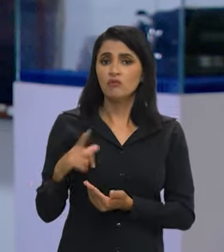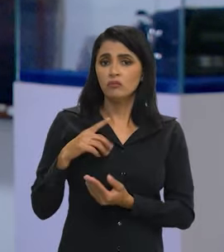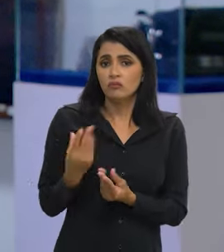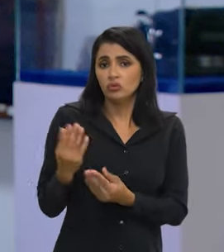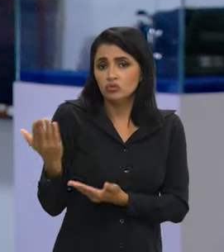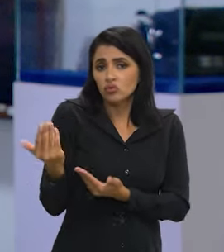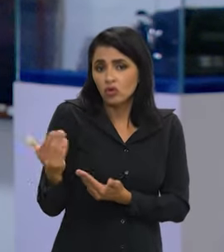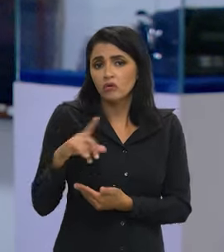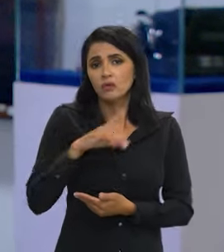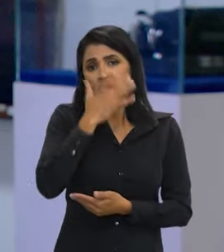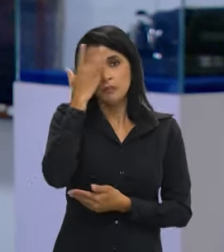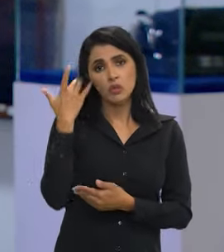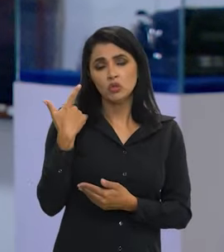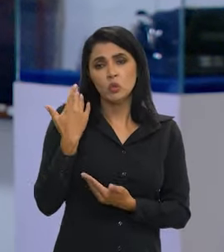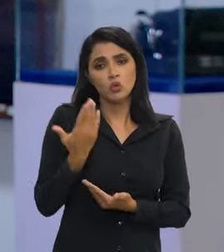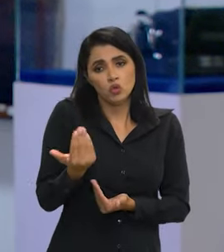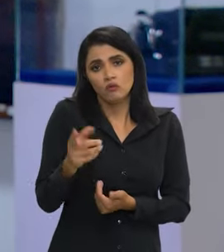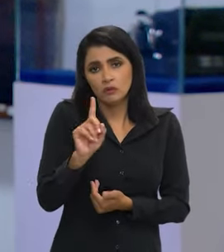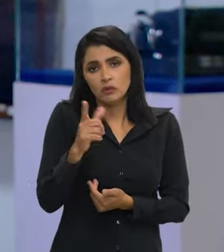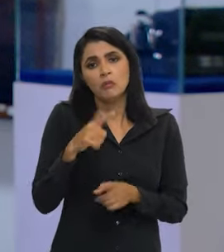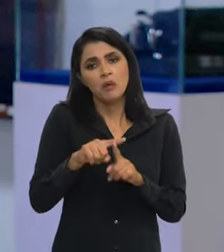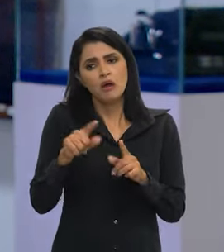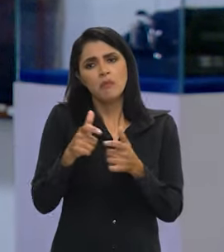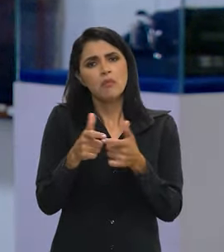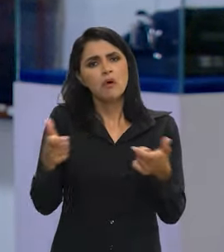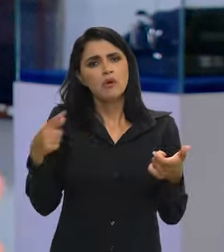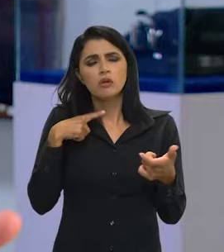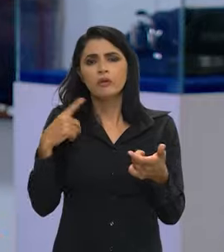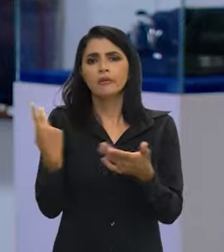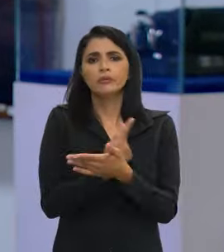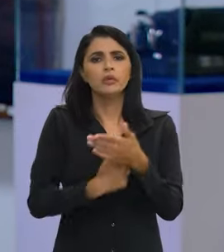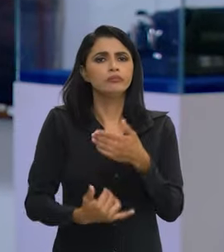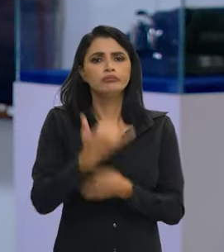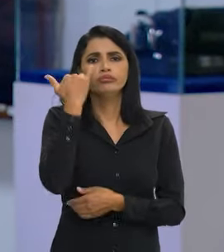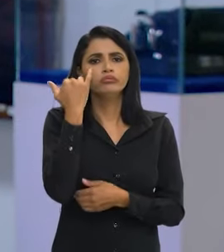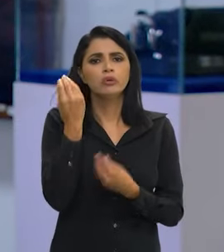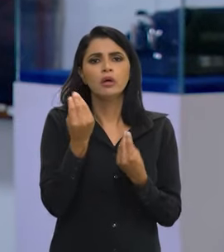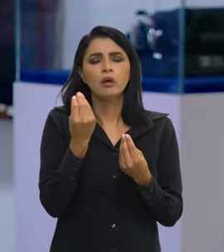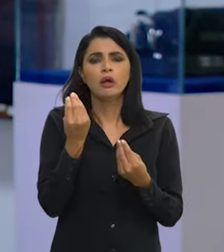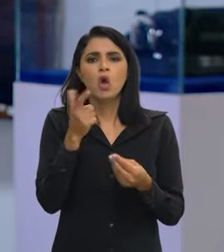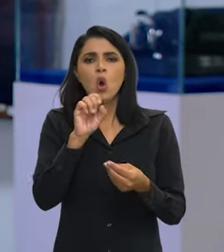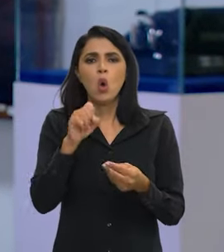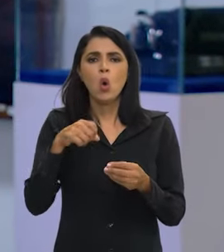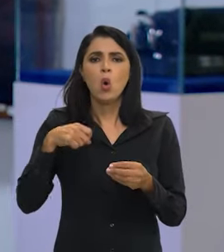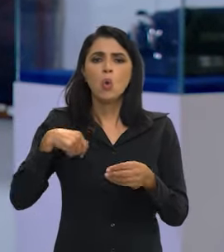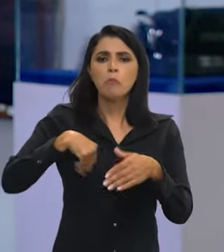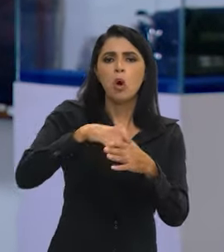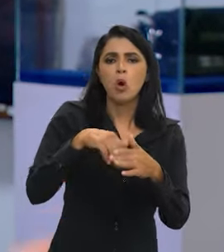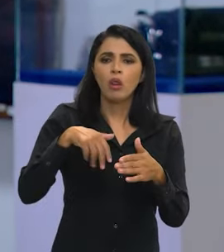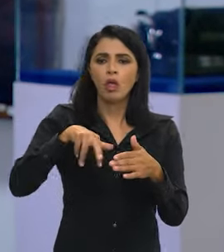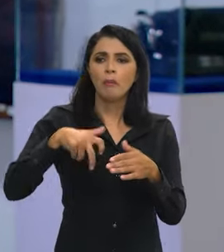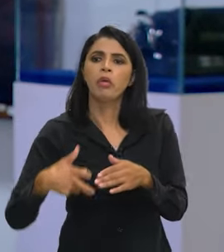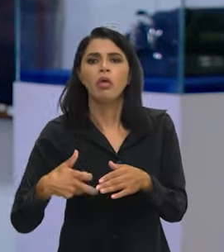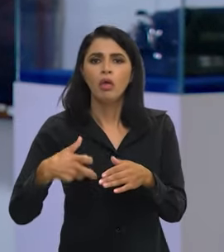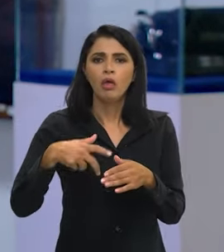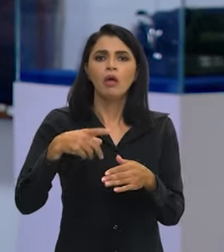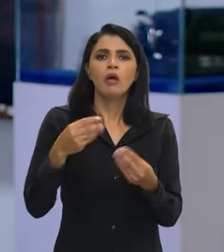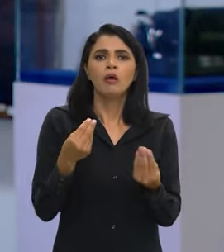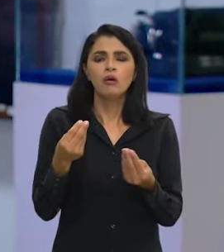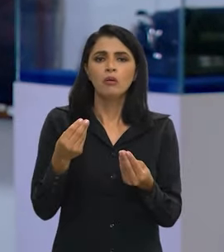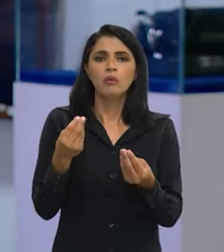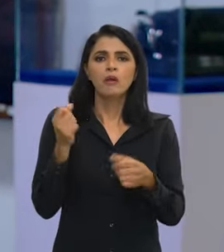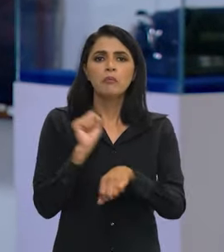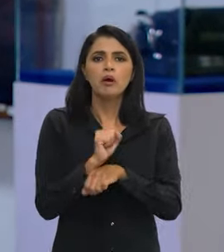jovens, tem muitos jovens, tem pessoas também que não são mais jovens, mas muitos jovens que sofrem um acidente ou quebram o pé jogando bola, às vezes,